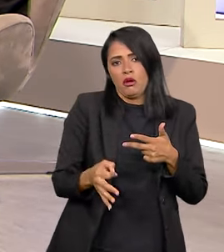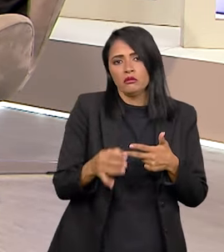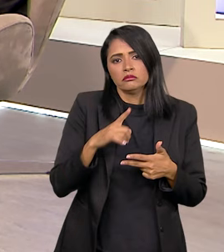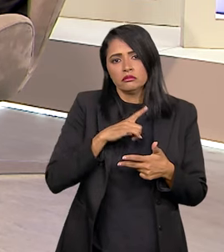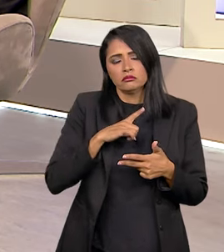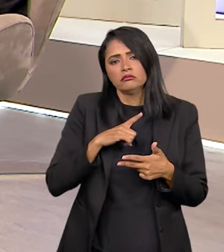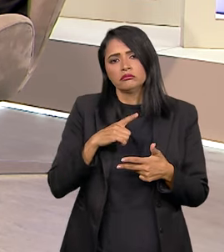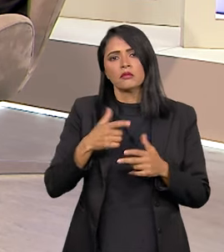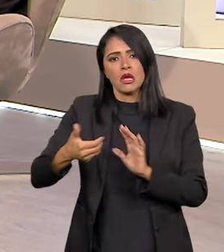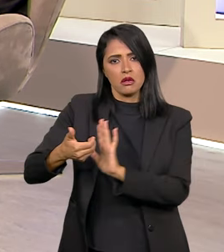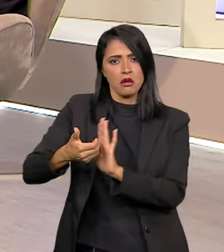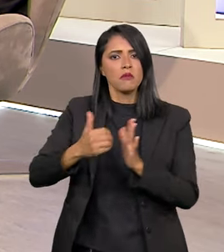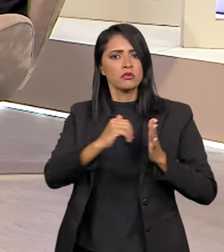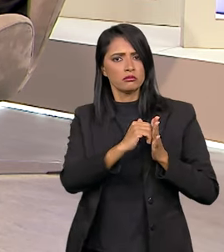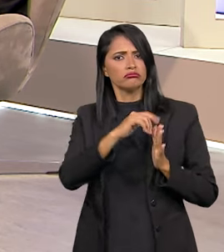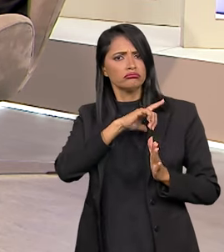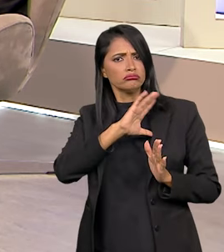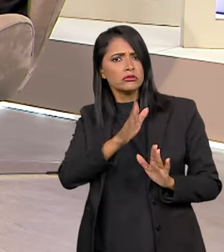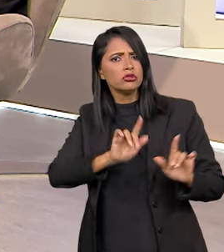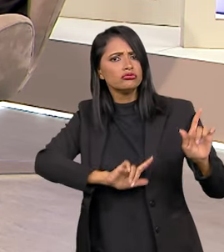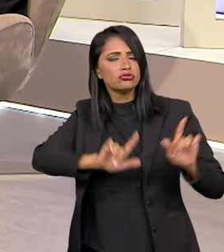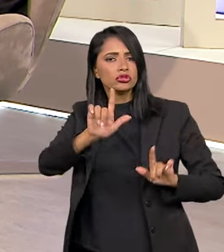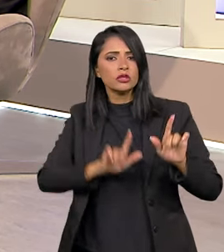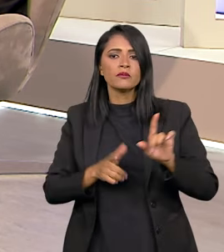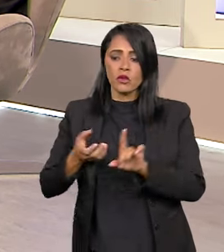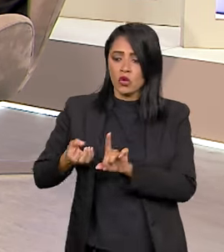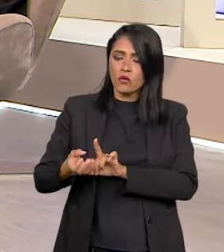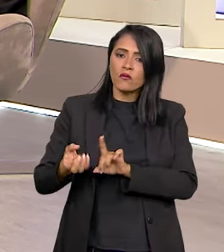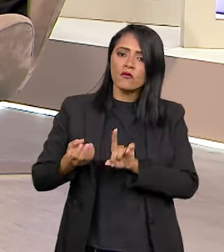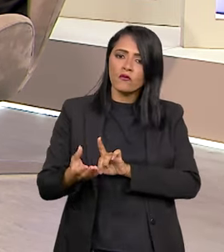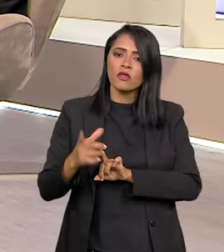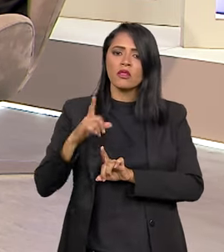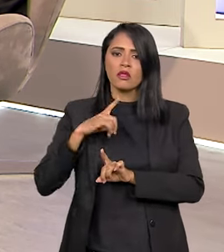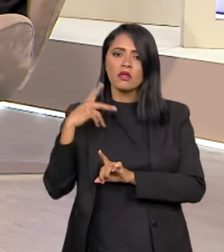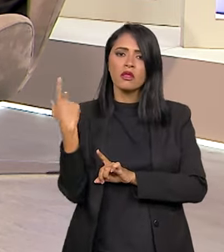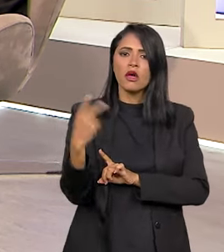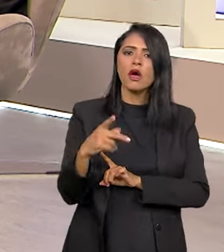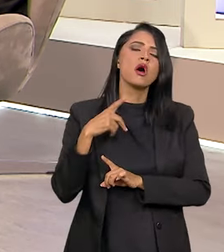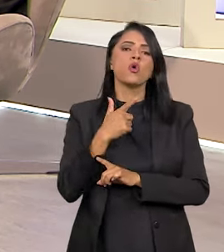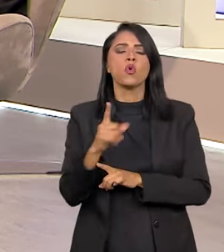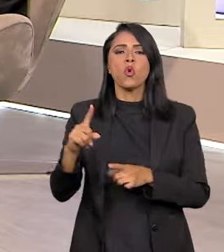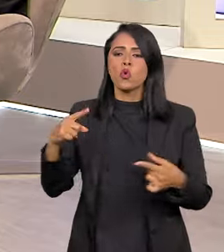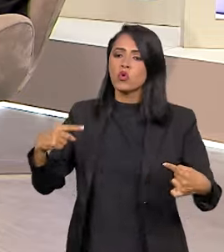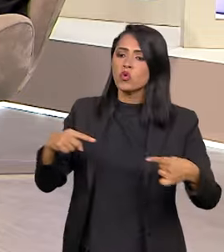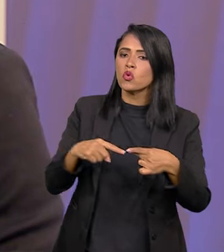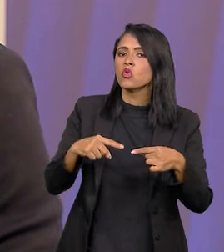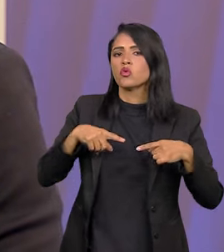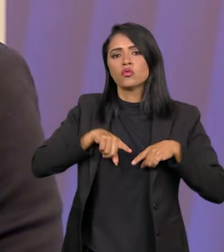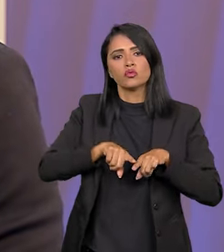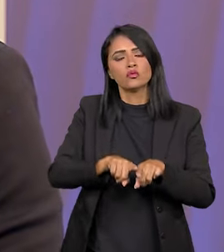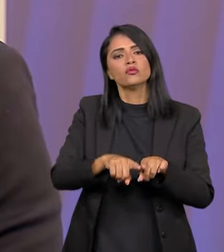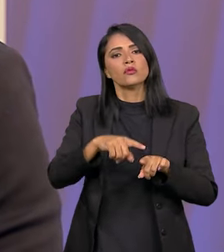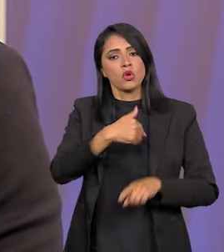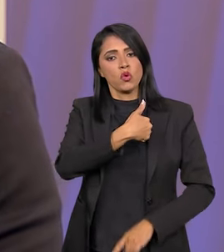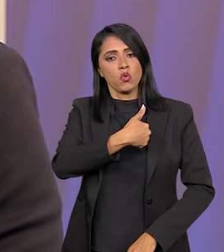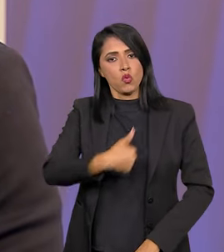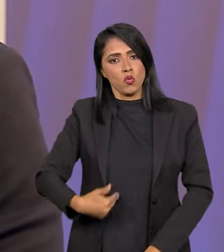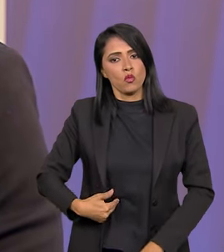o parlamento tem, né? A Câmara e o Senado. Então, o canal GOV, a agência GOV, os veículos vinculados